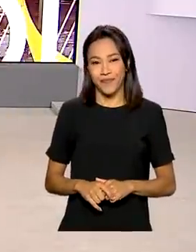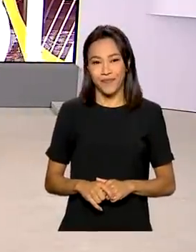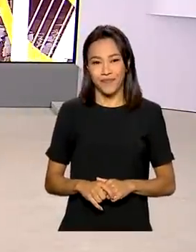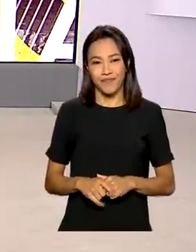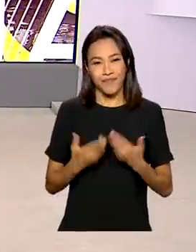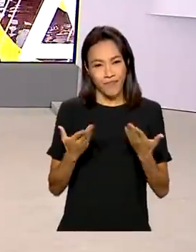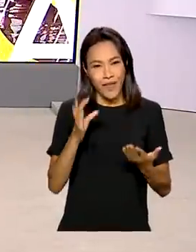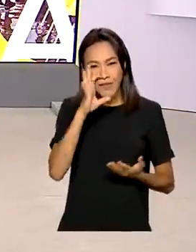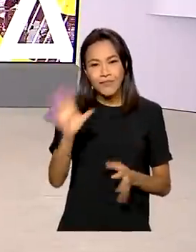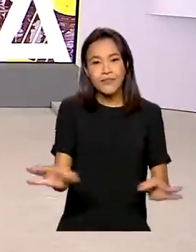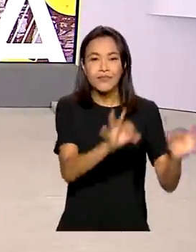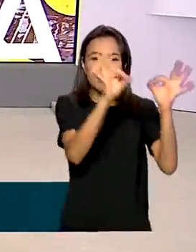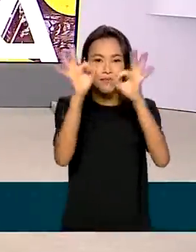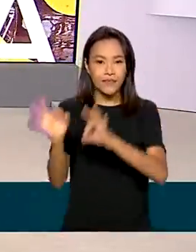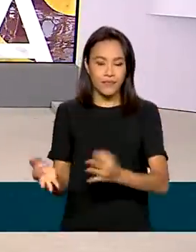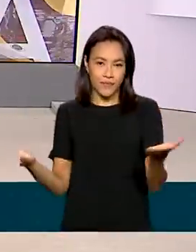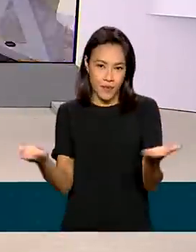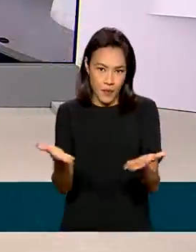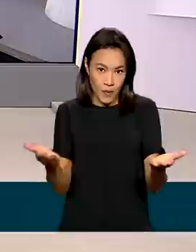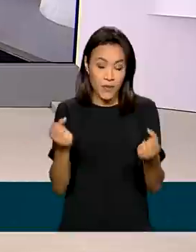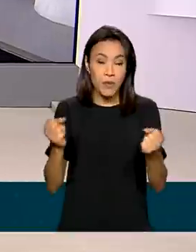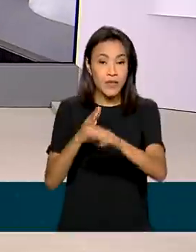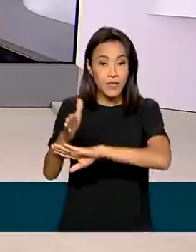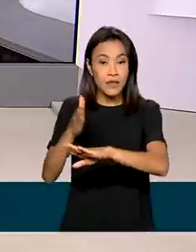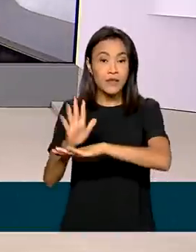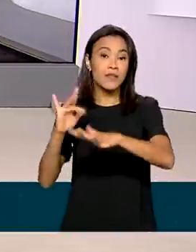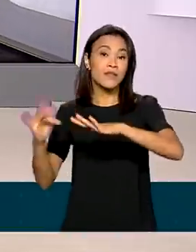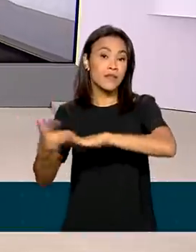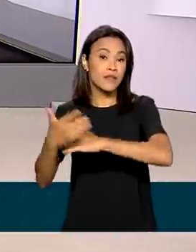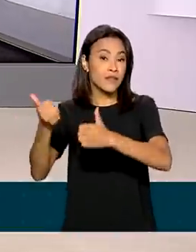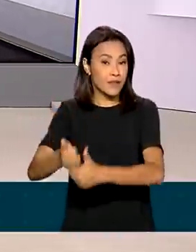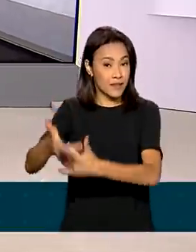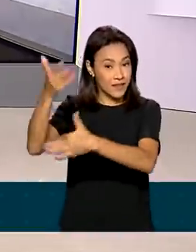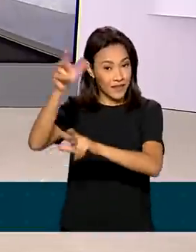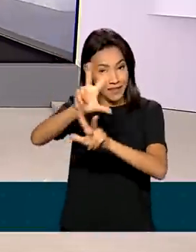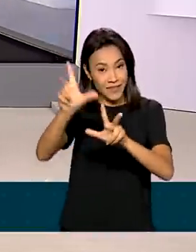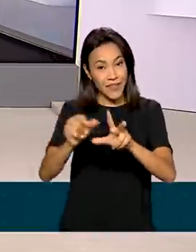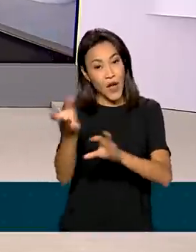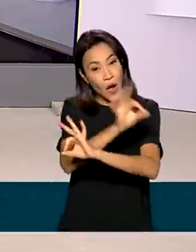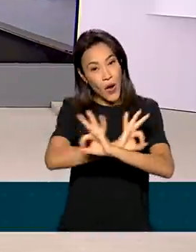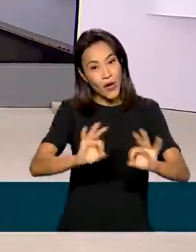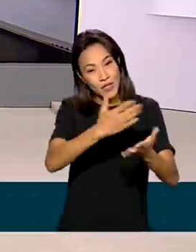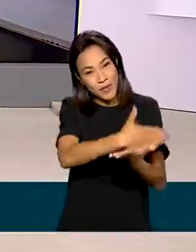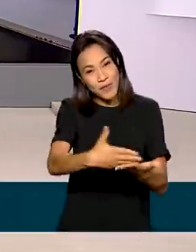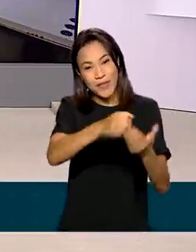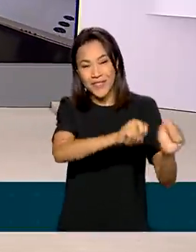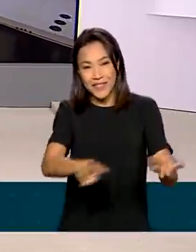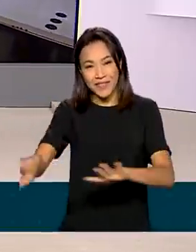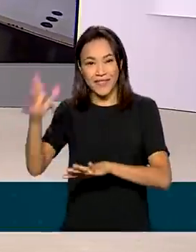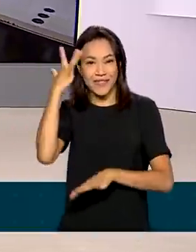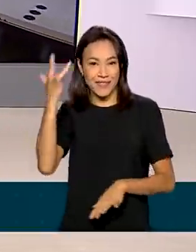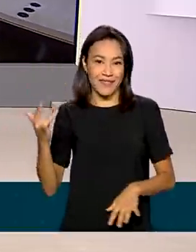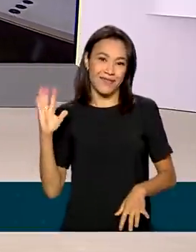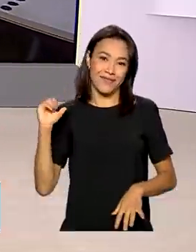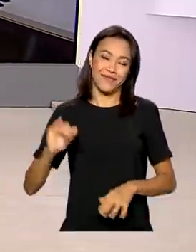Para rever as reportagens de hoje, acesse as redes sociais da TV Brasil. Para você, um ótimo início de semana. Até amanhã.